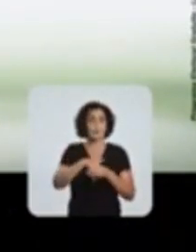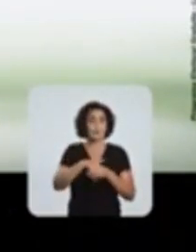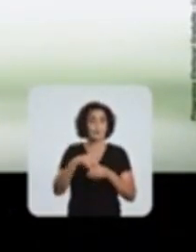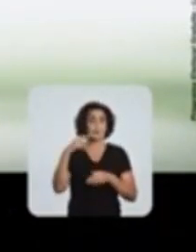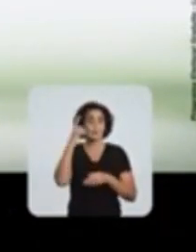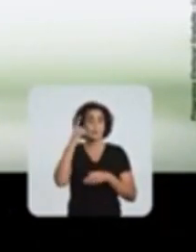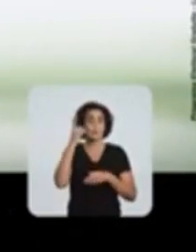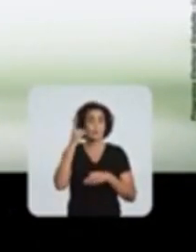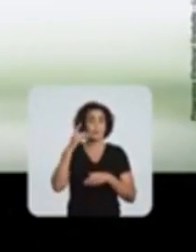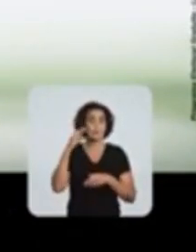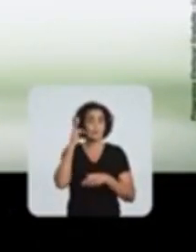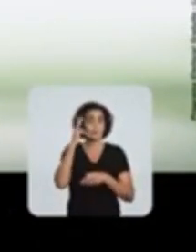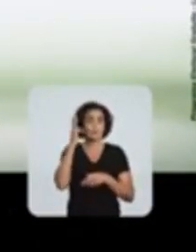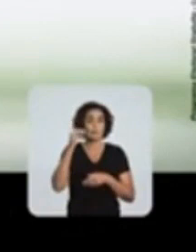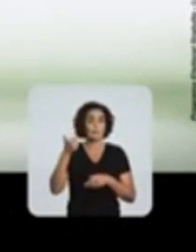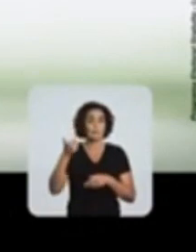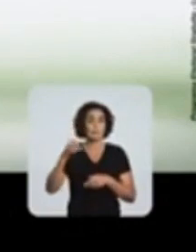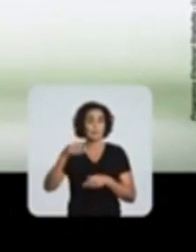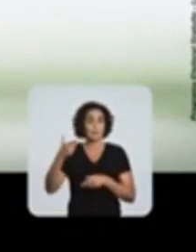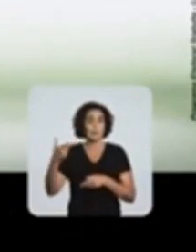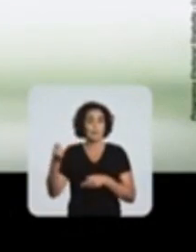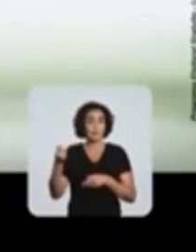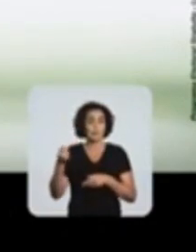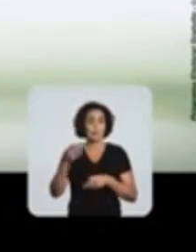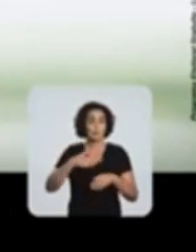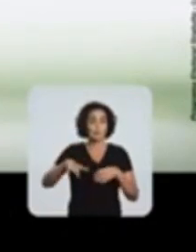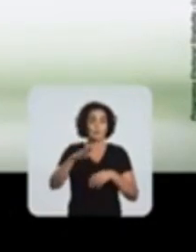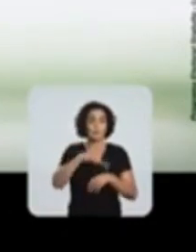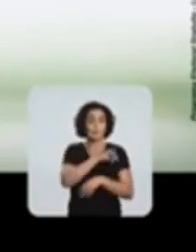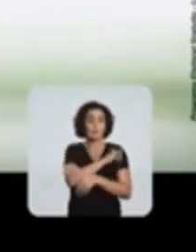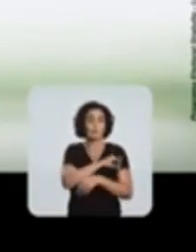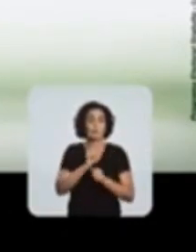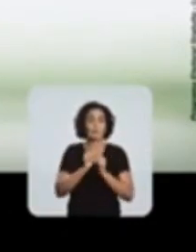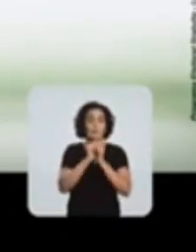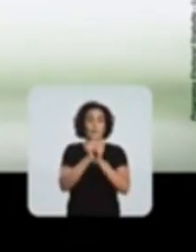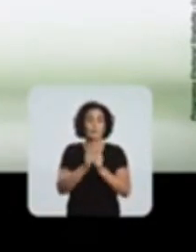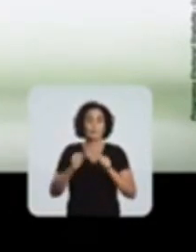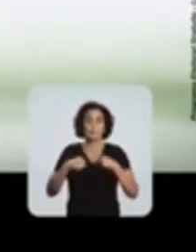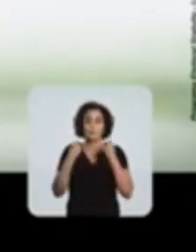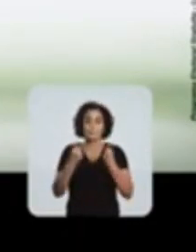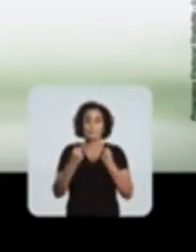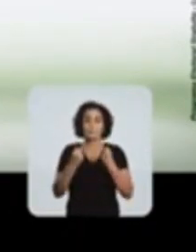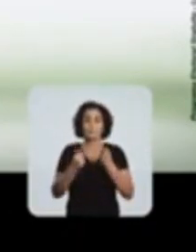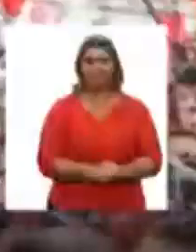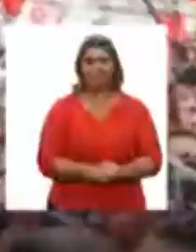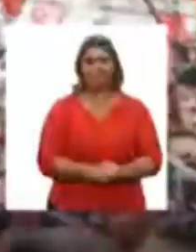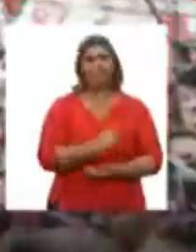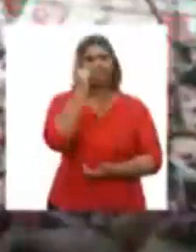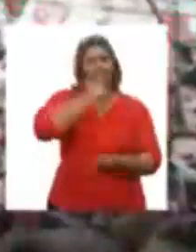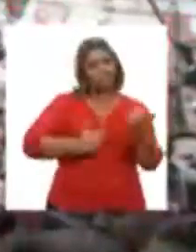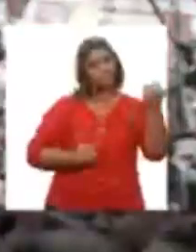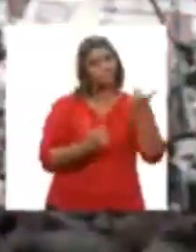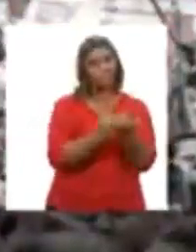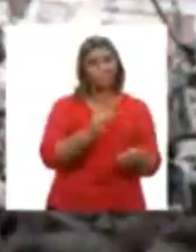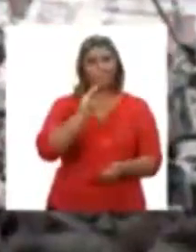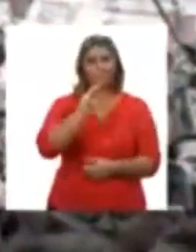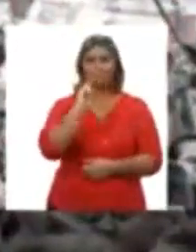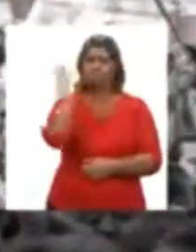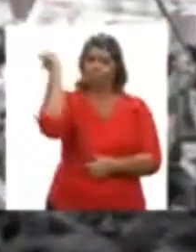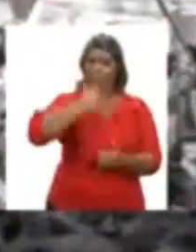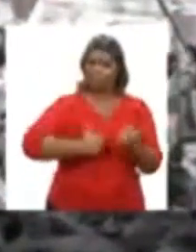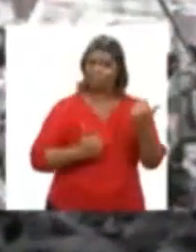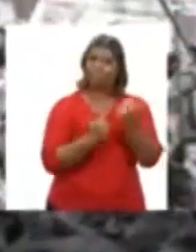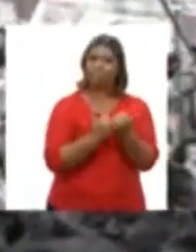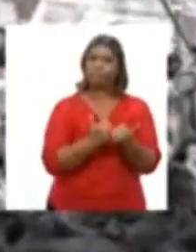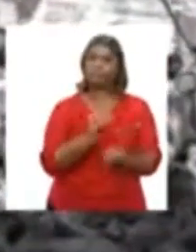estado, ainda tem jeito. Vote o Wilson Perna Torta, 1522, o Federal do Povo. Eu sou o Lula!